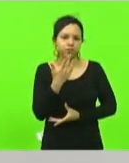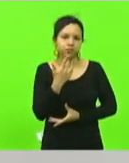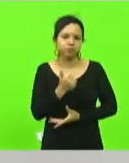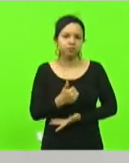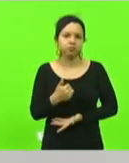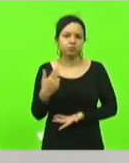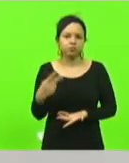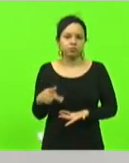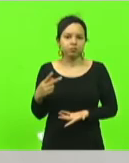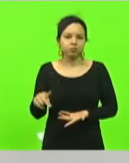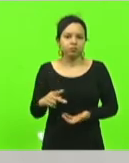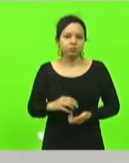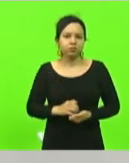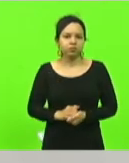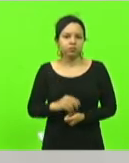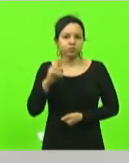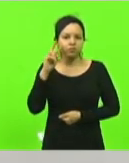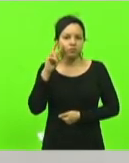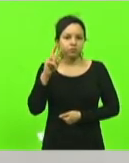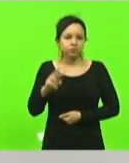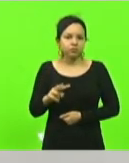e ali se via assim